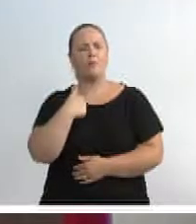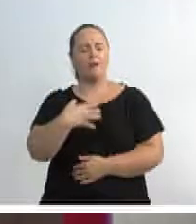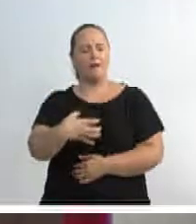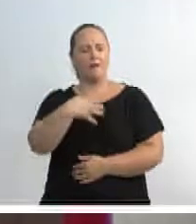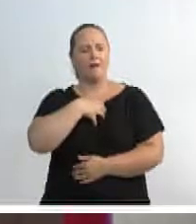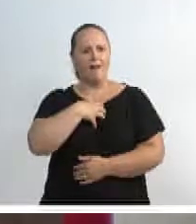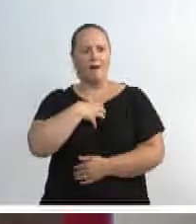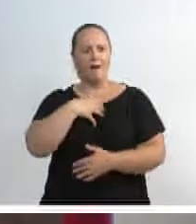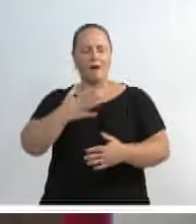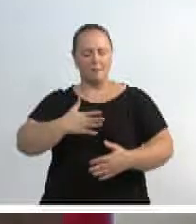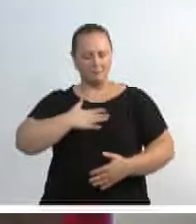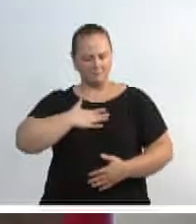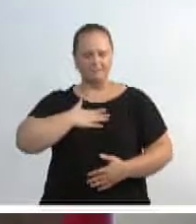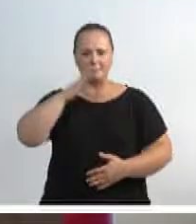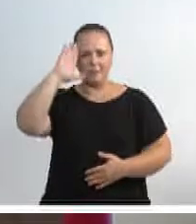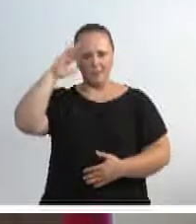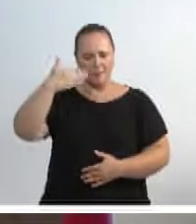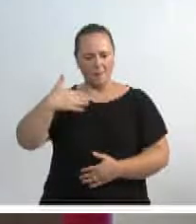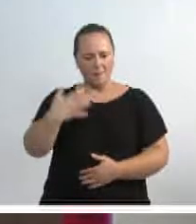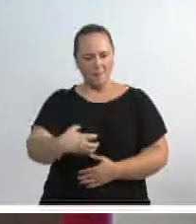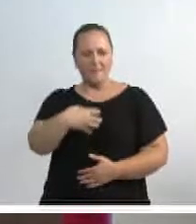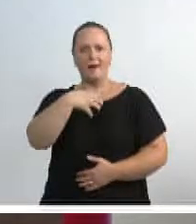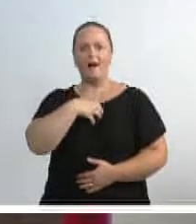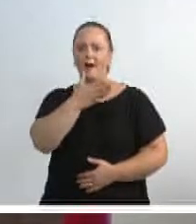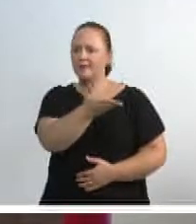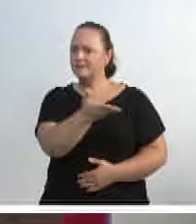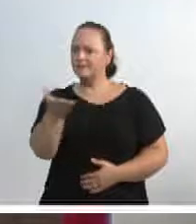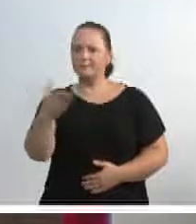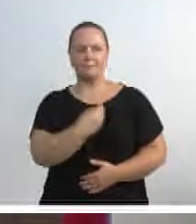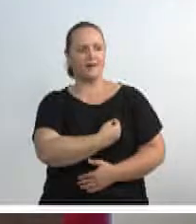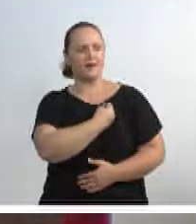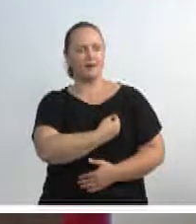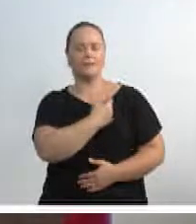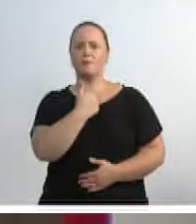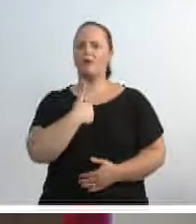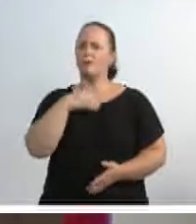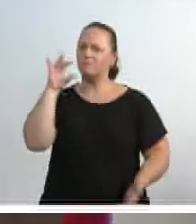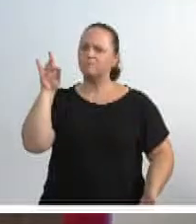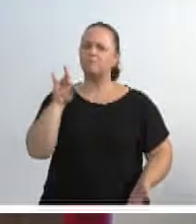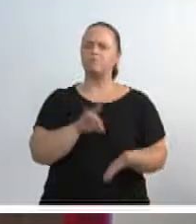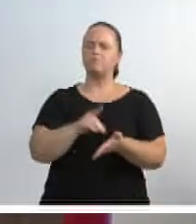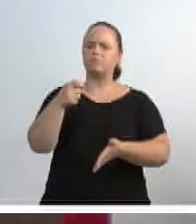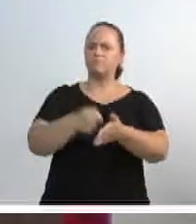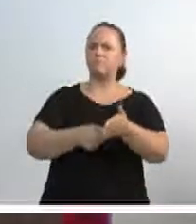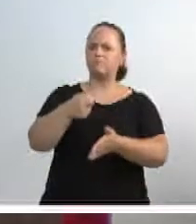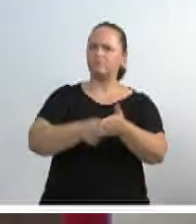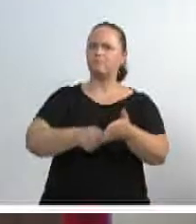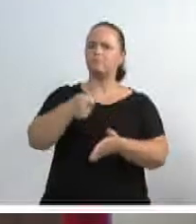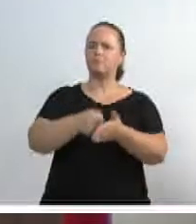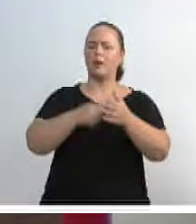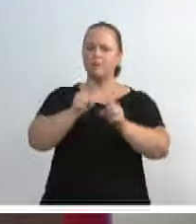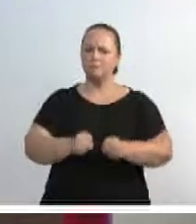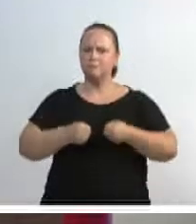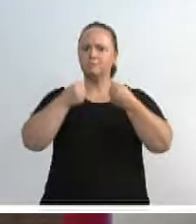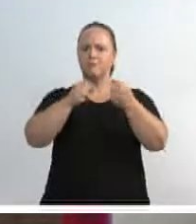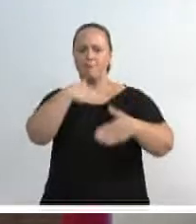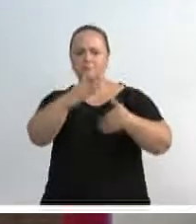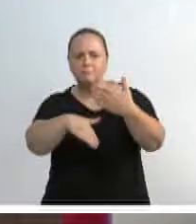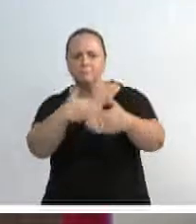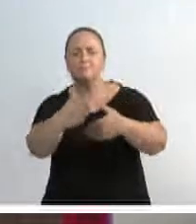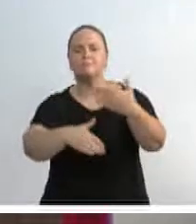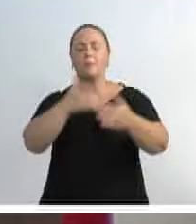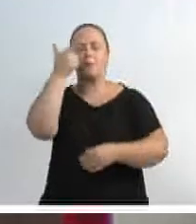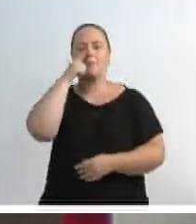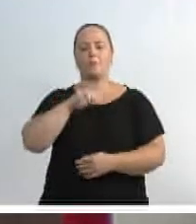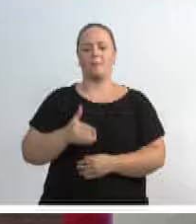vocês aqui presentes nessa casa, e tenho certeza que, no que depender de mim, vou lutar incisivamente para que a gente tenha avanços significativos pelos